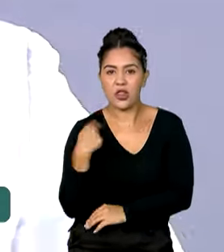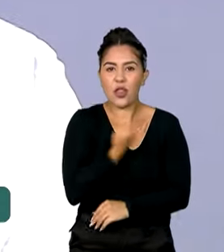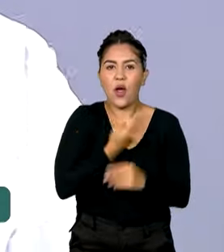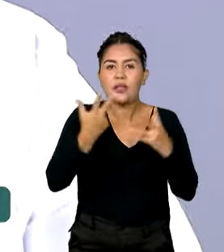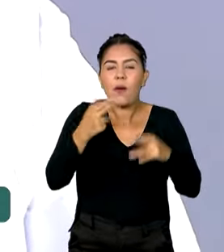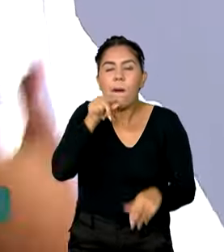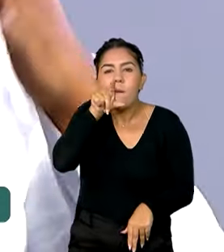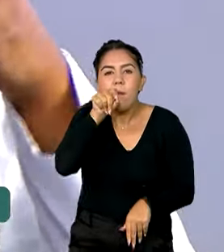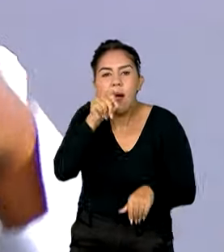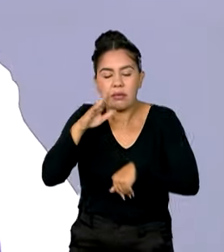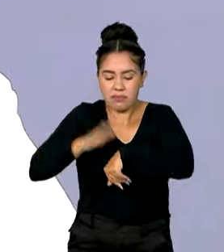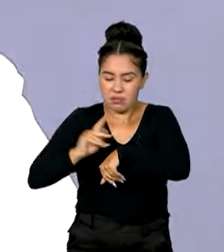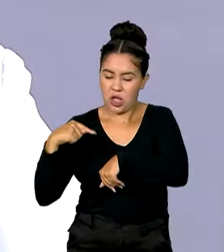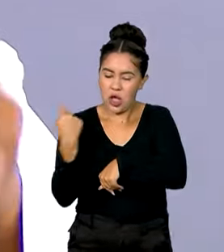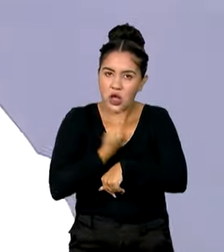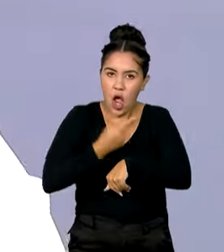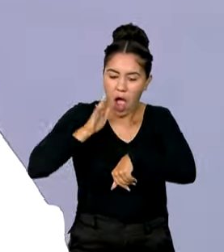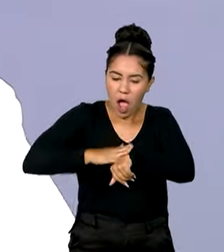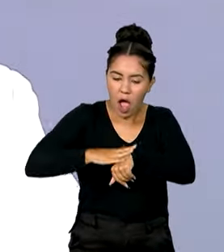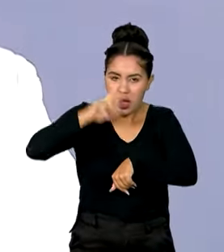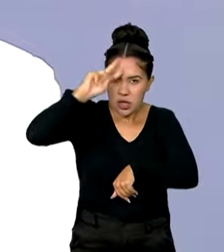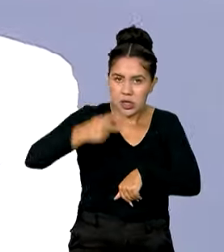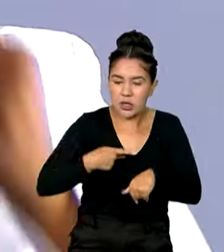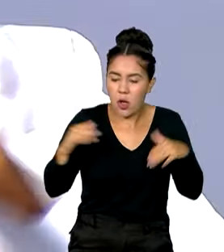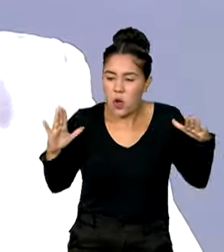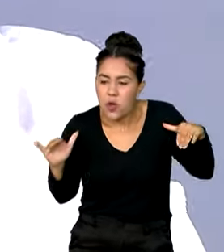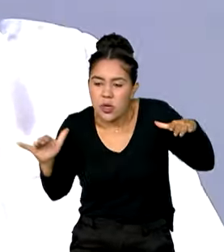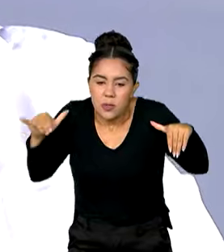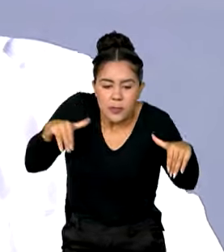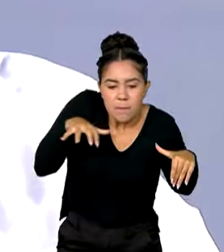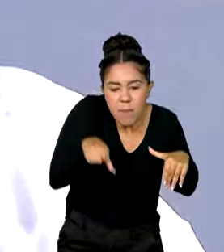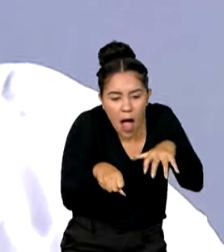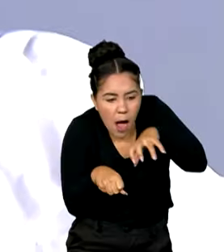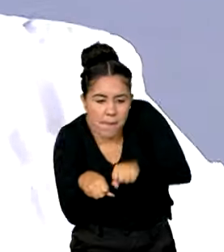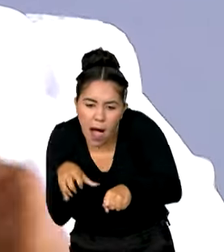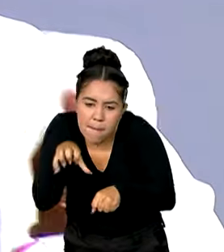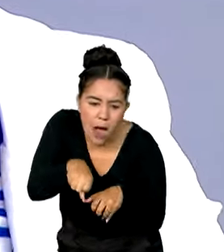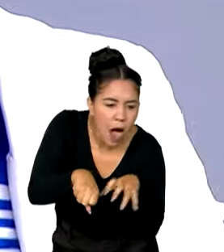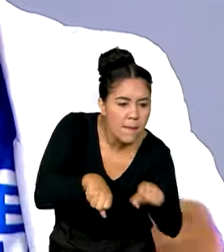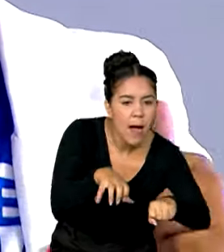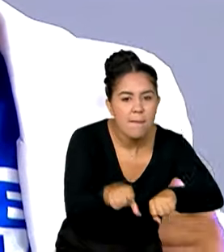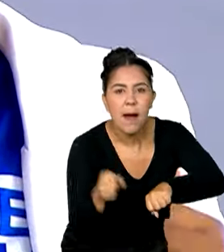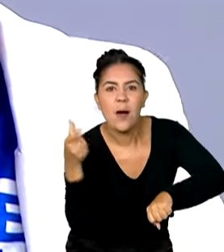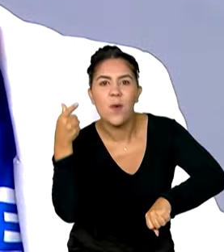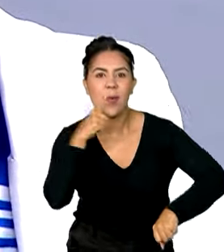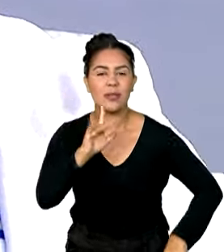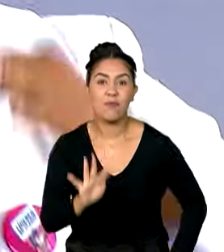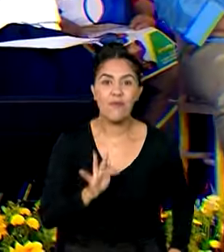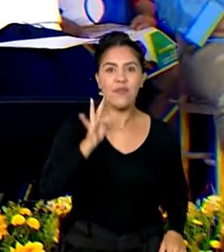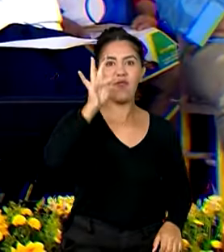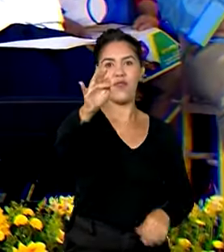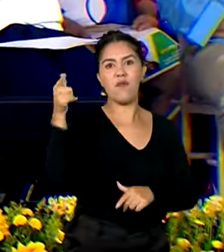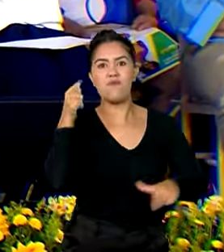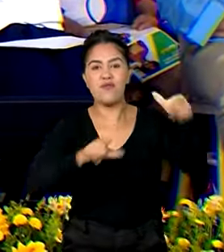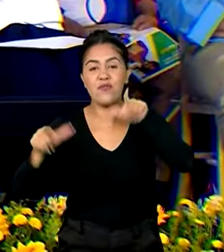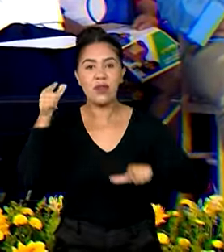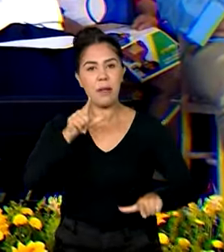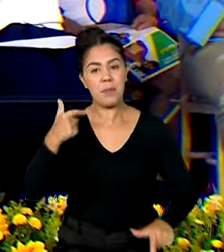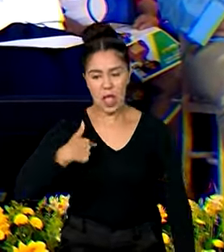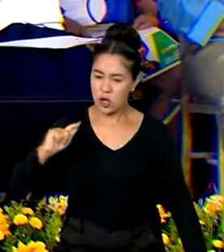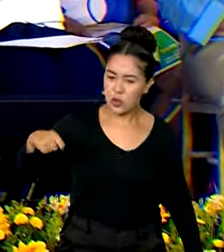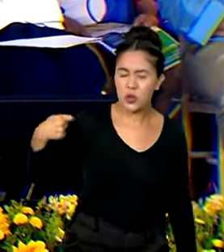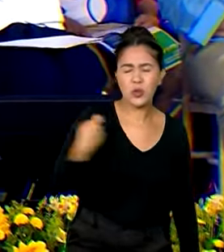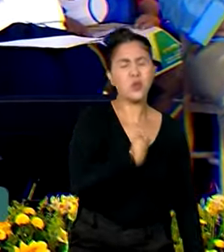com nossas próprias asas vamos voando, catando as sementes, para alcançar o nosso destino, para alcançar o caminho certo. Eu sou